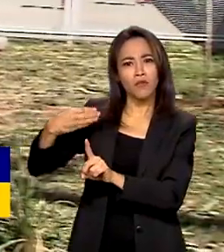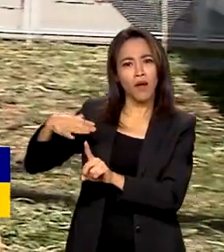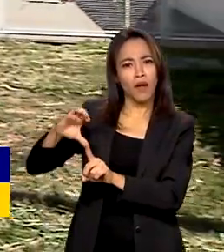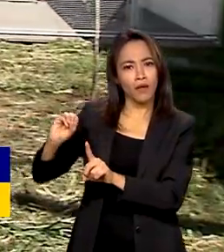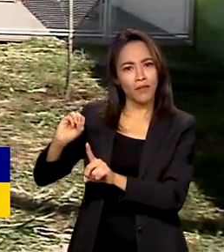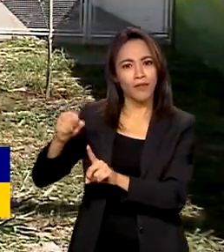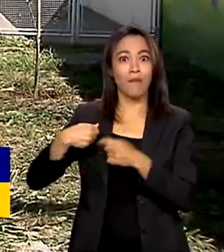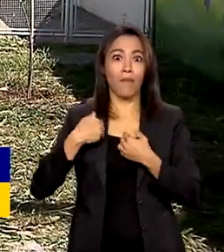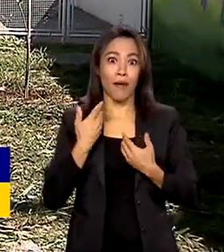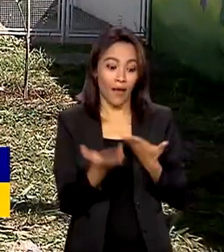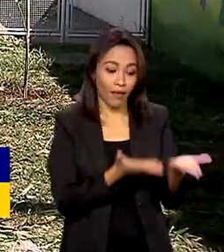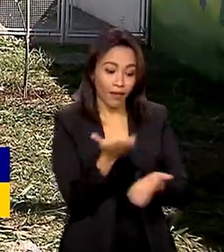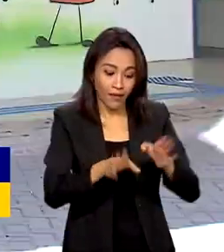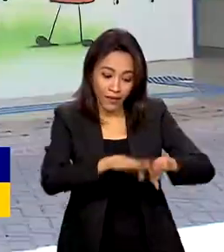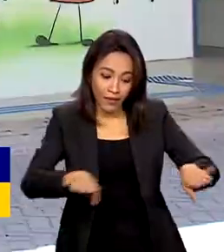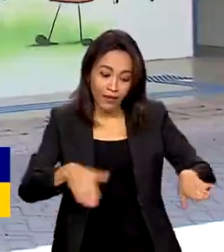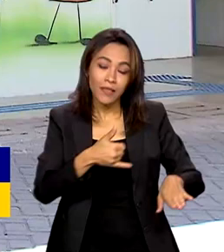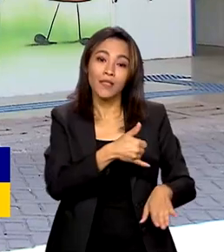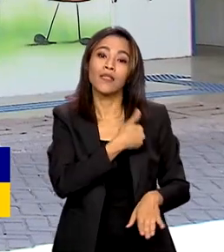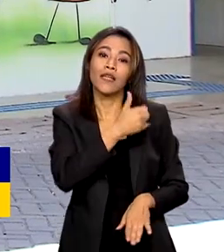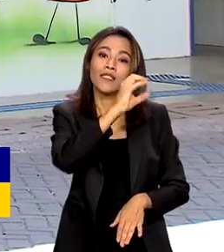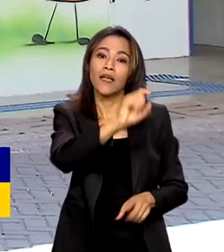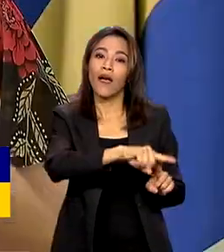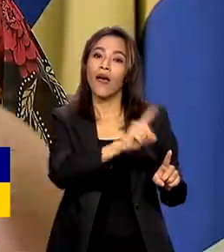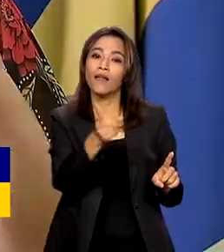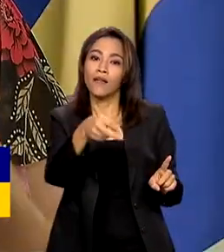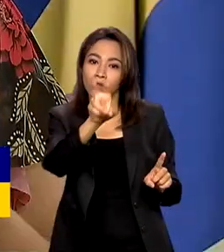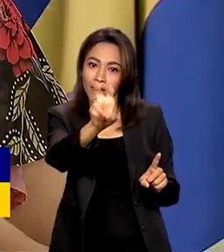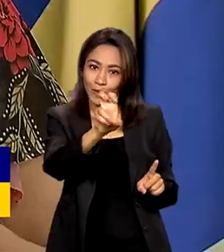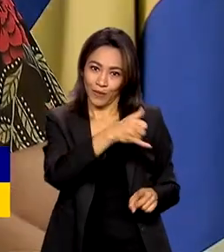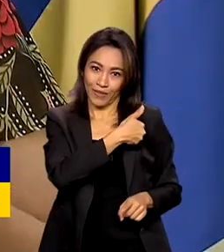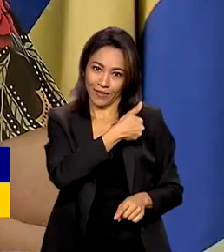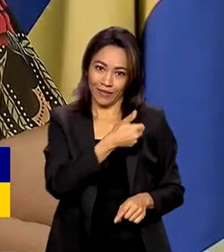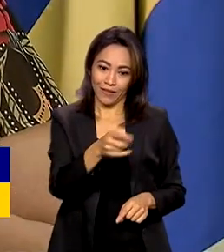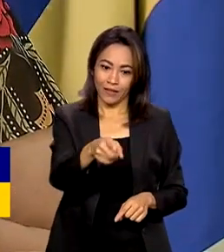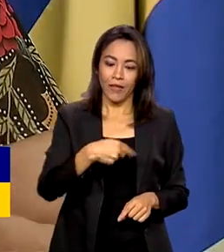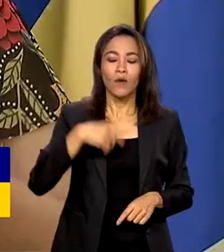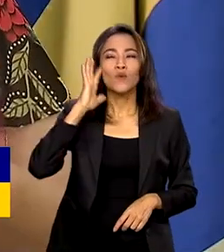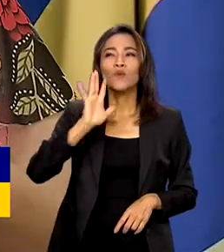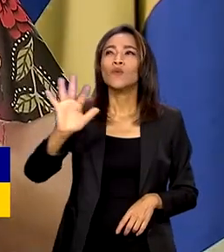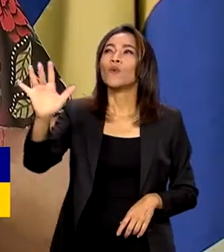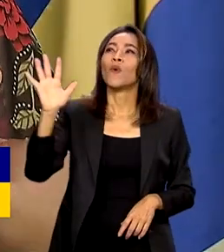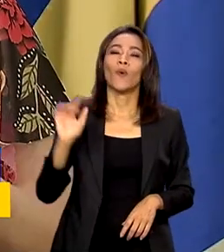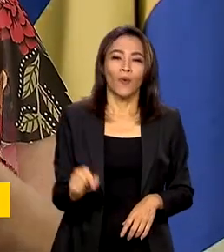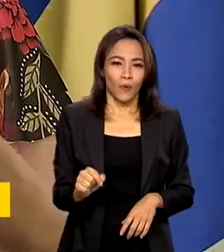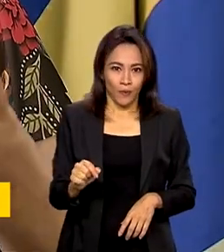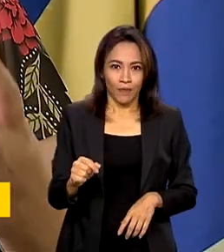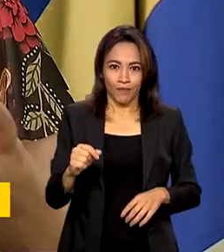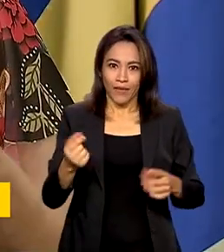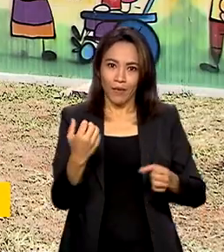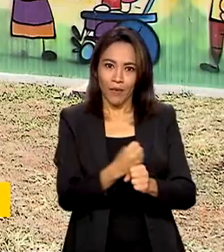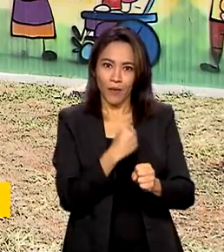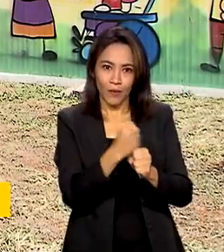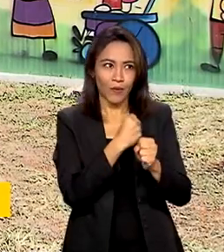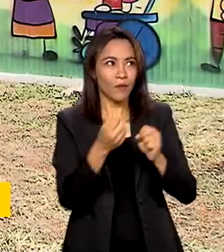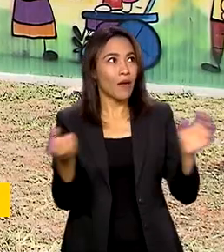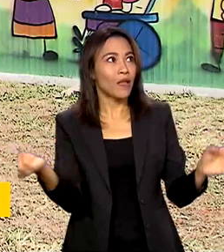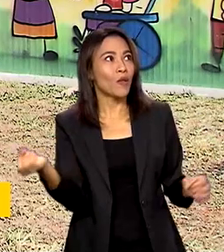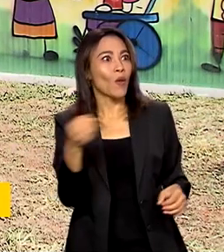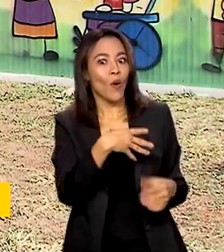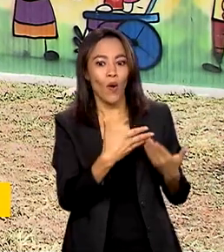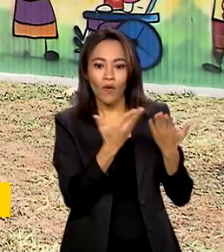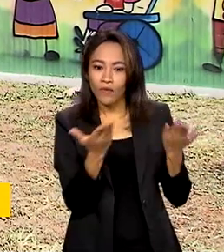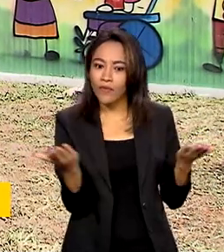atender crianças de 0 a 5 anos. É um sonho nosso entregar aquela comunidade a uma obra nova e